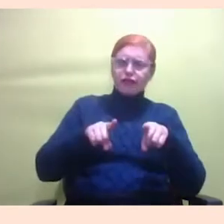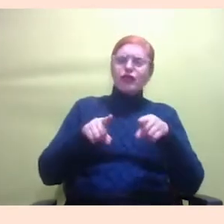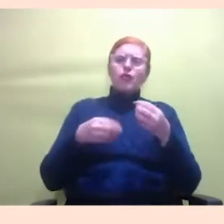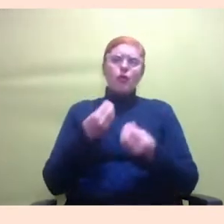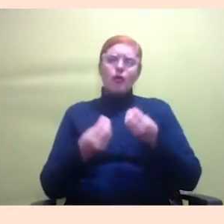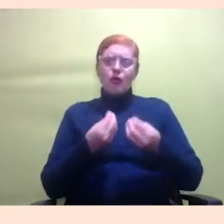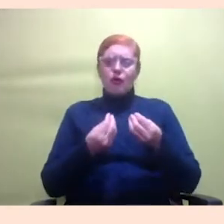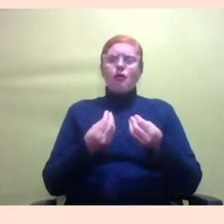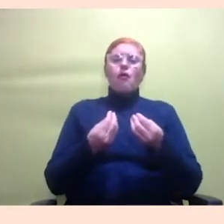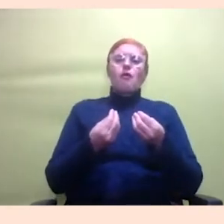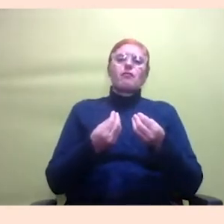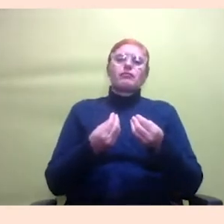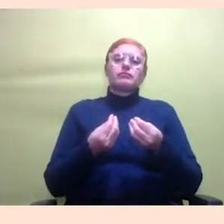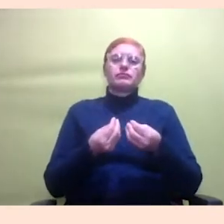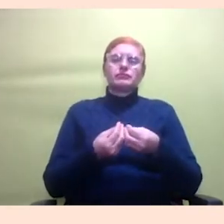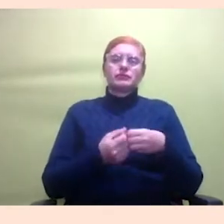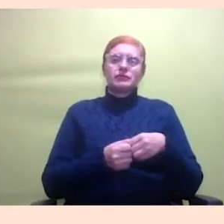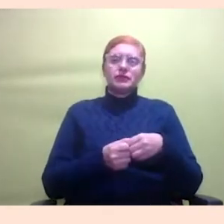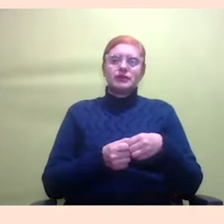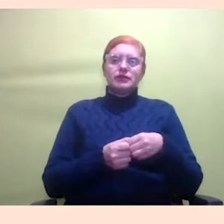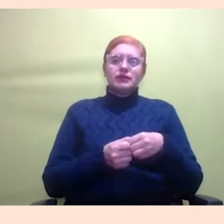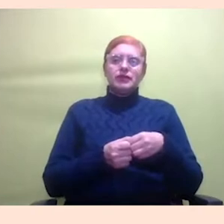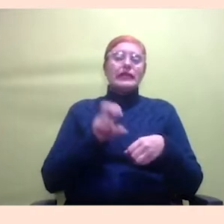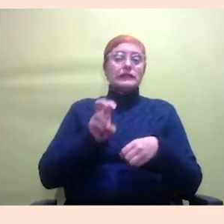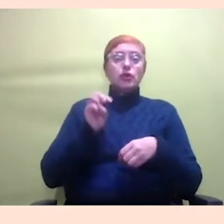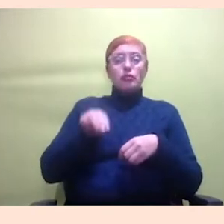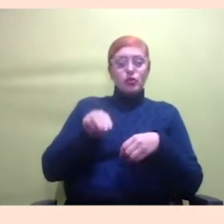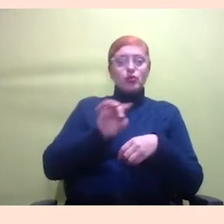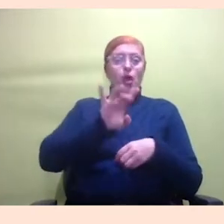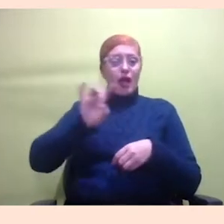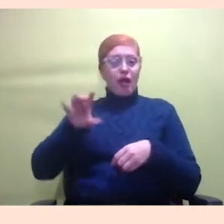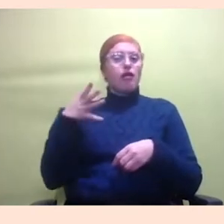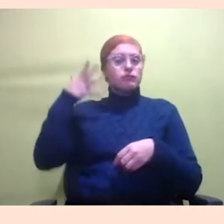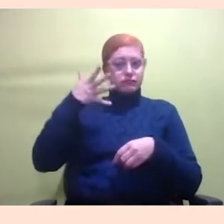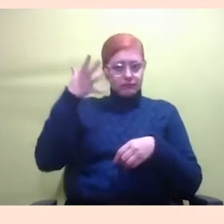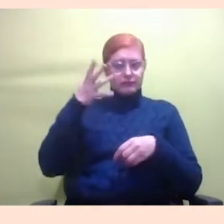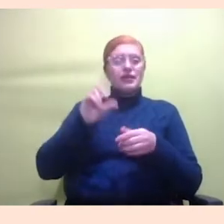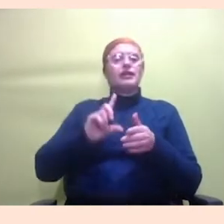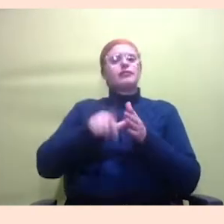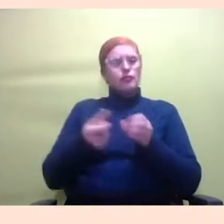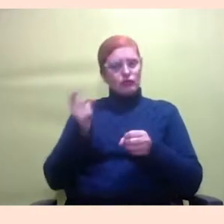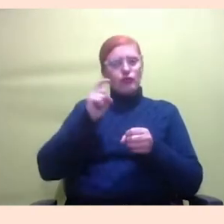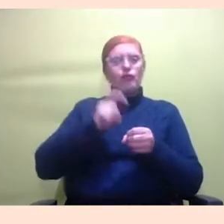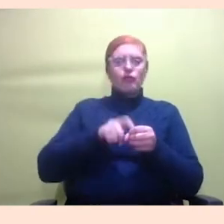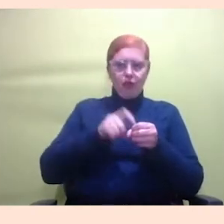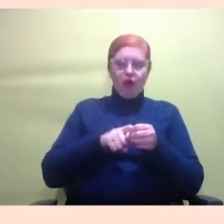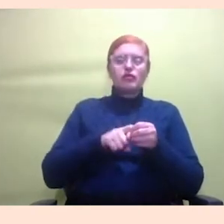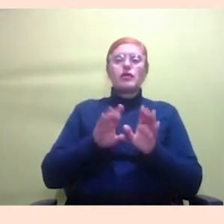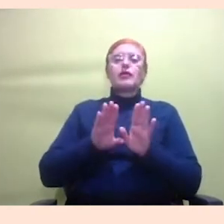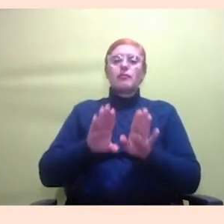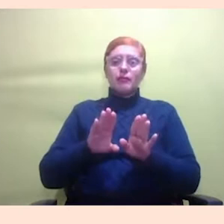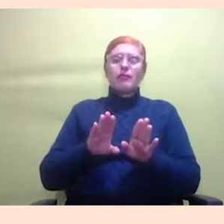passar, quando tiver, é cinco minutos, então eu vou, depois eu vou voltar e vocês vão voltar a falar, né?